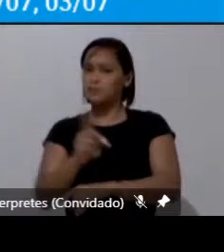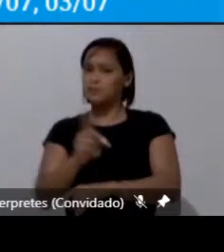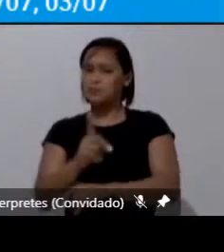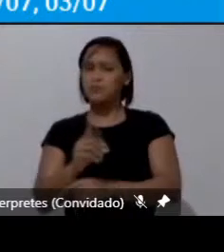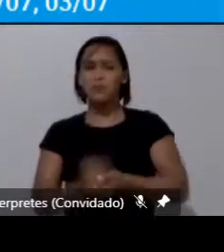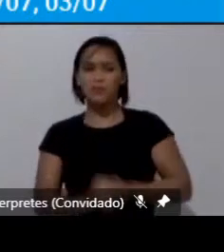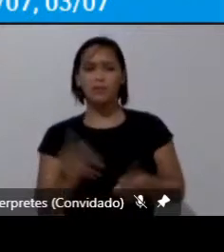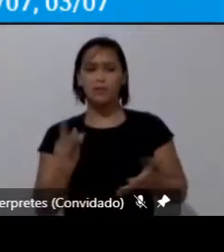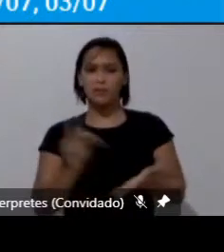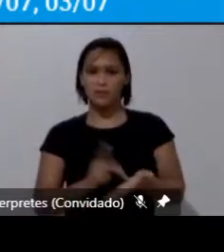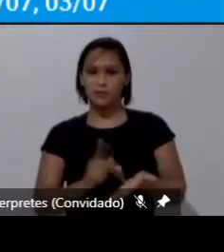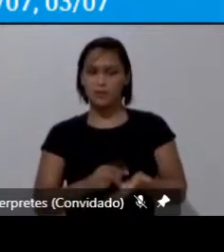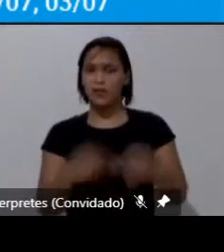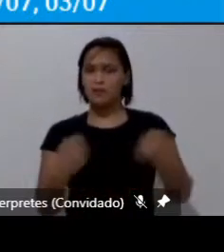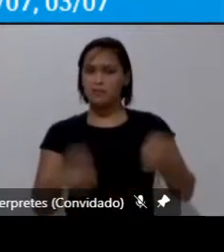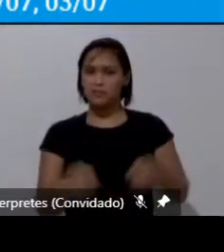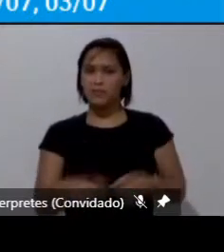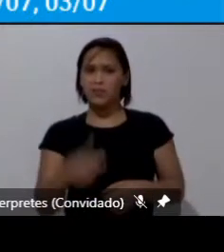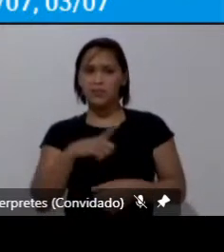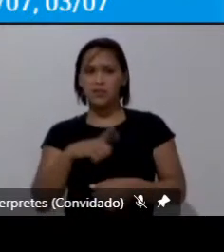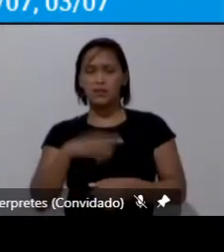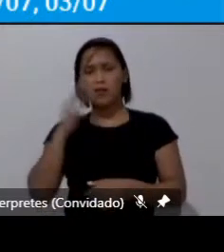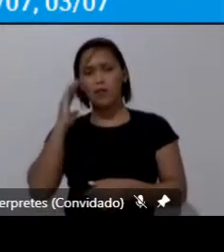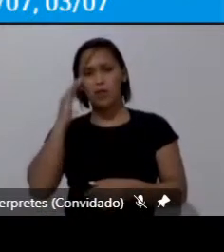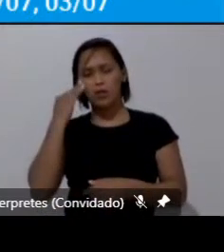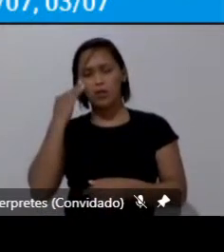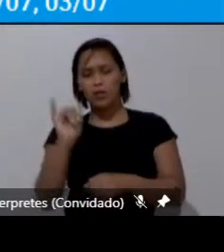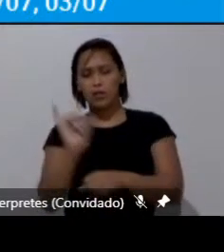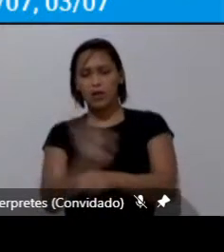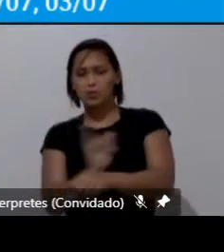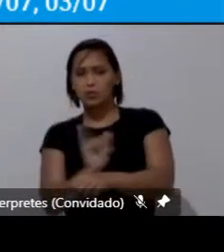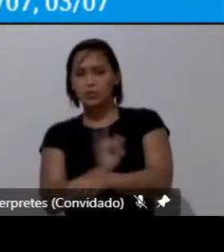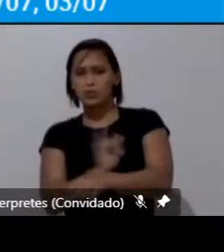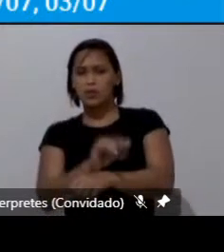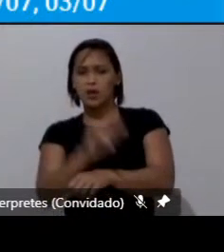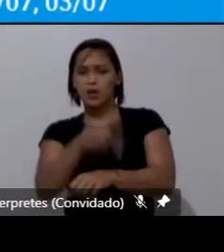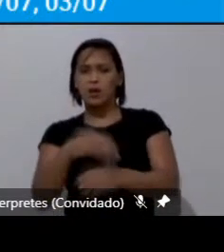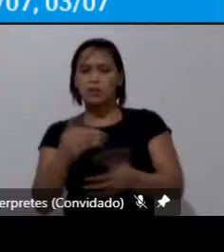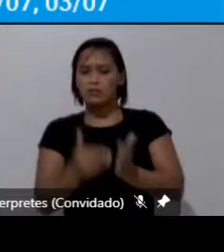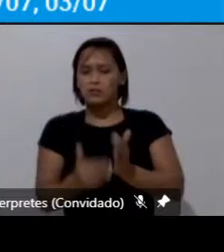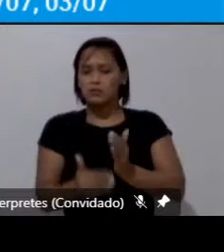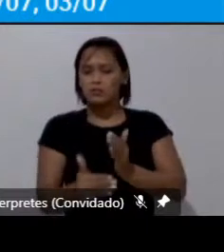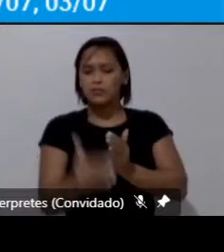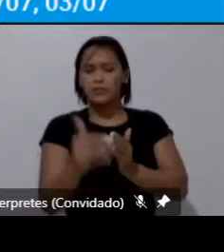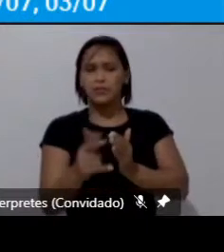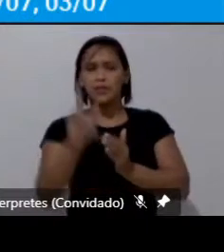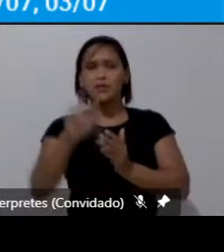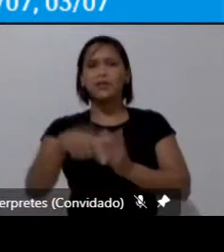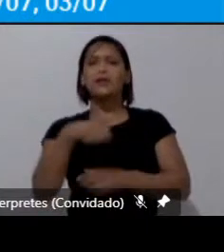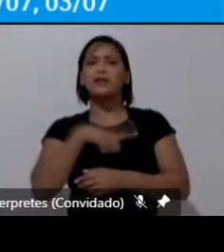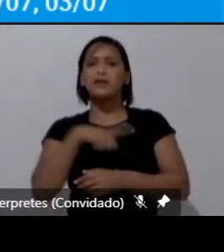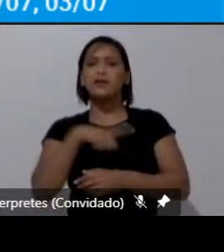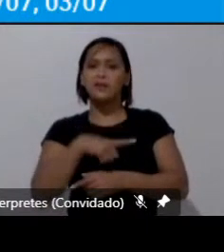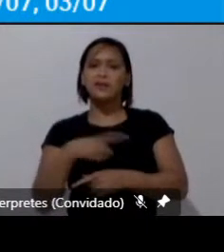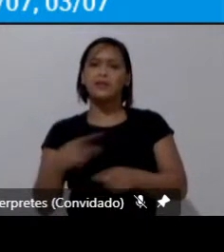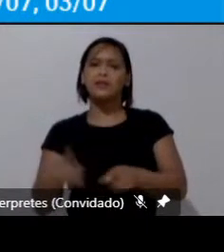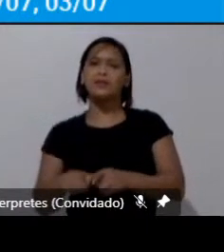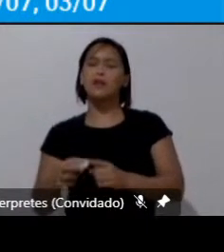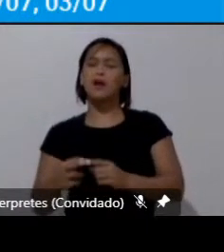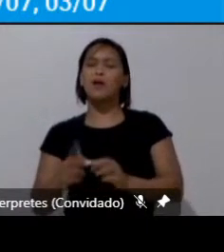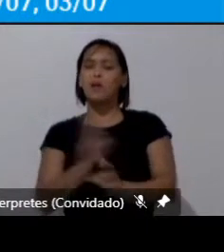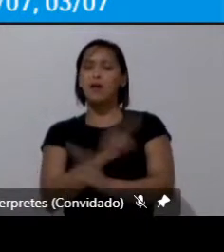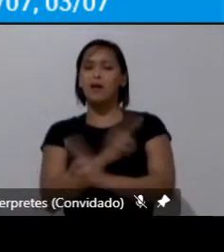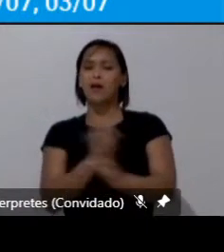fato a gente tem que entender articuladamente esses processos e que existe então uma relação